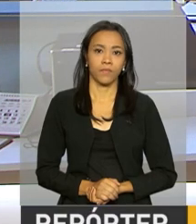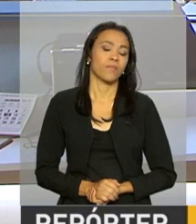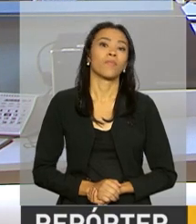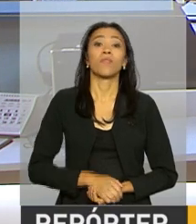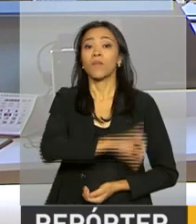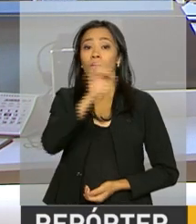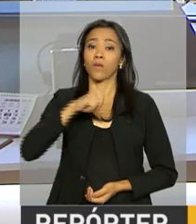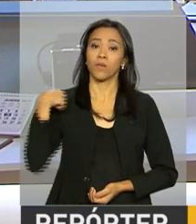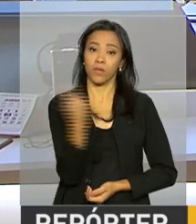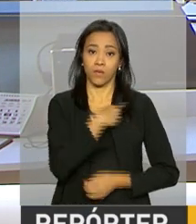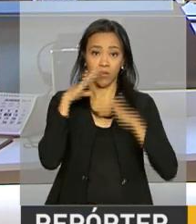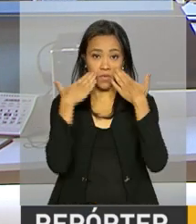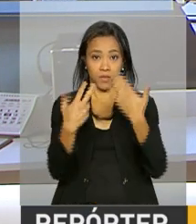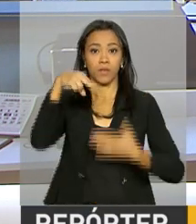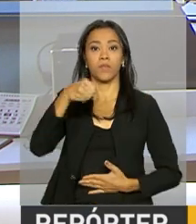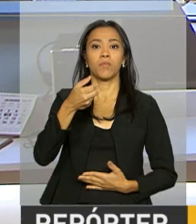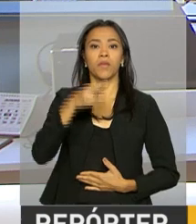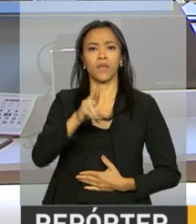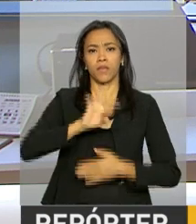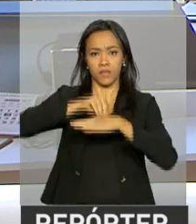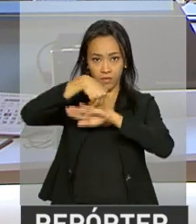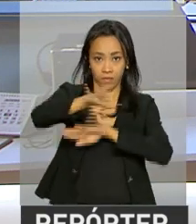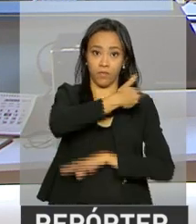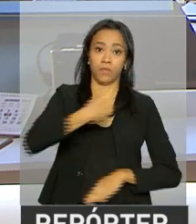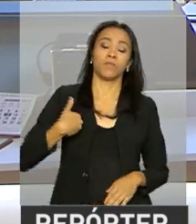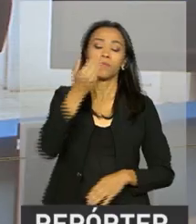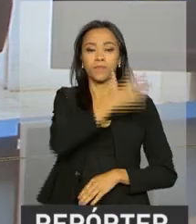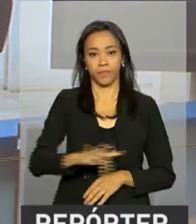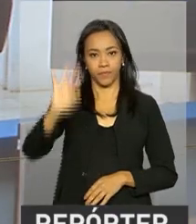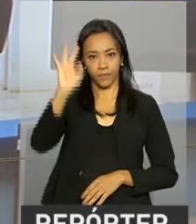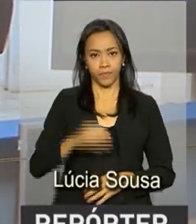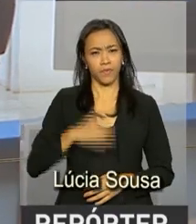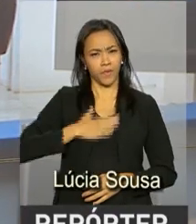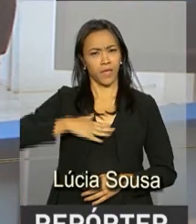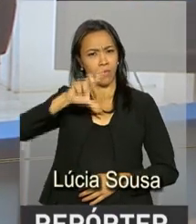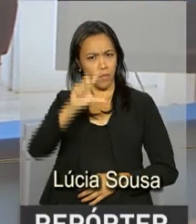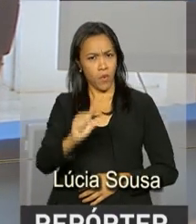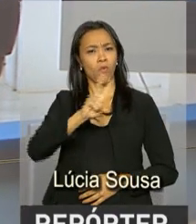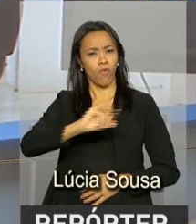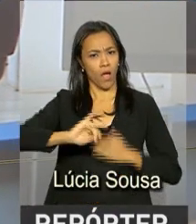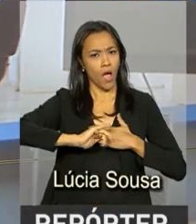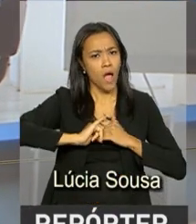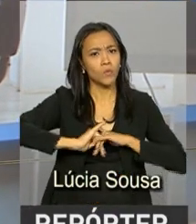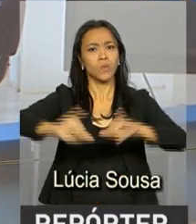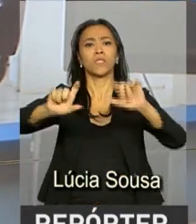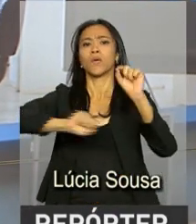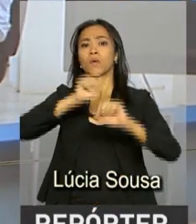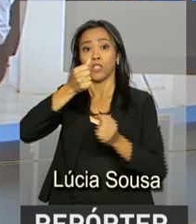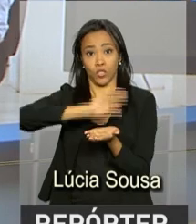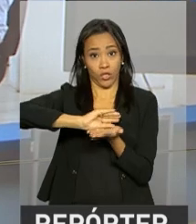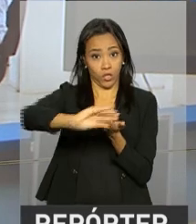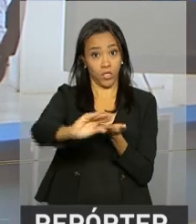Olá, estamos de volta com o Repórter NBR e as notícias do Governo Federal. Daqui a pouco vão ser anunciados mais investimentos